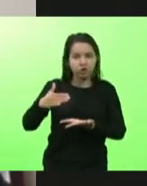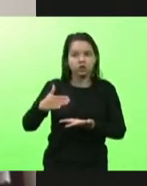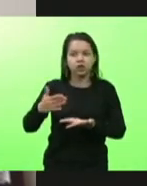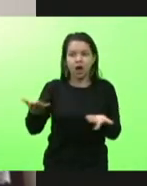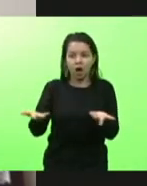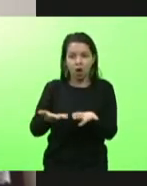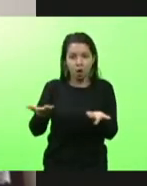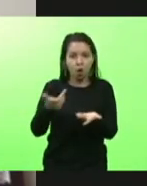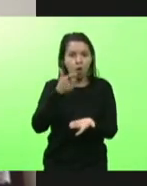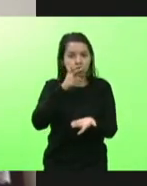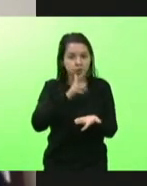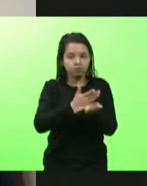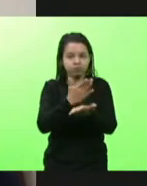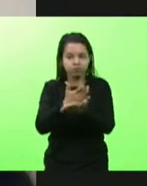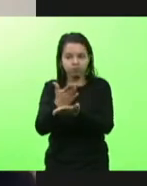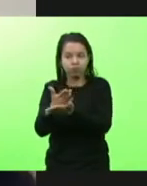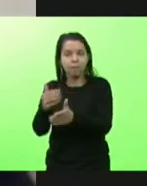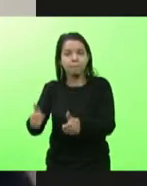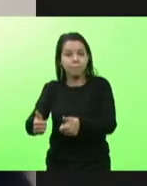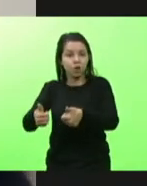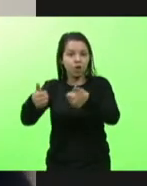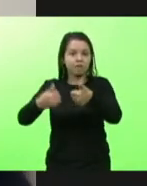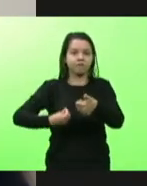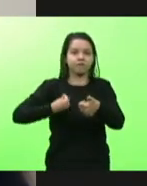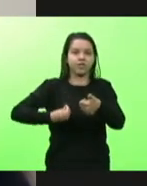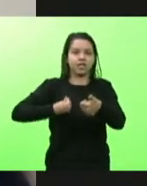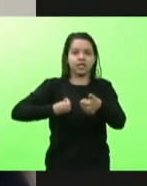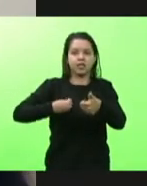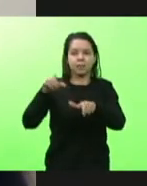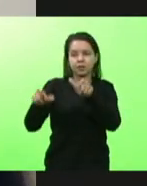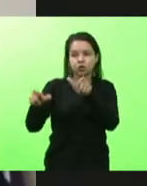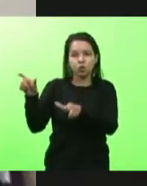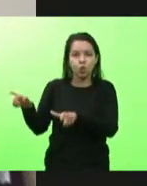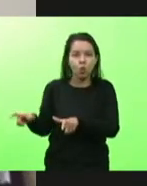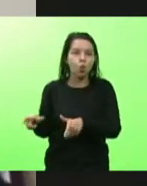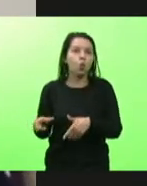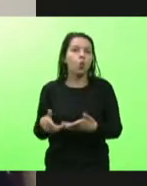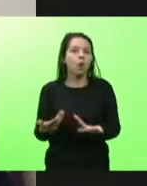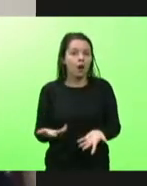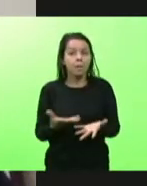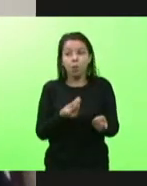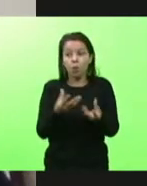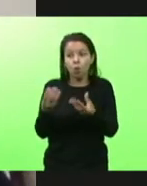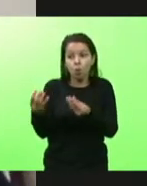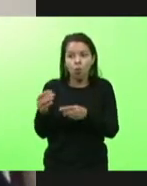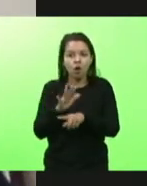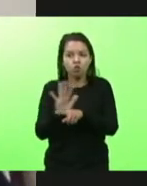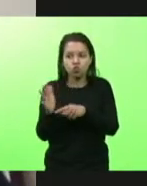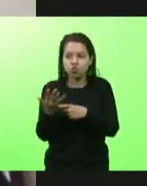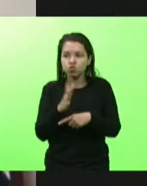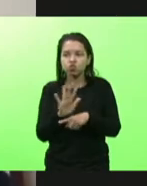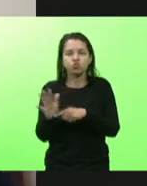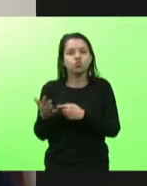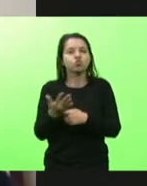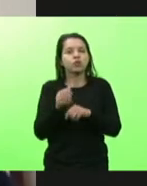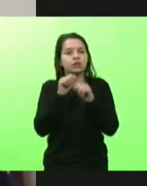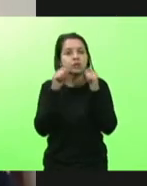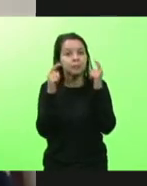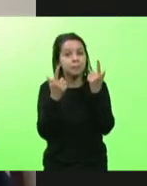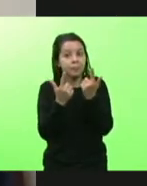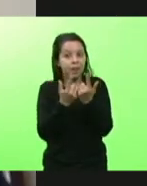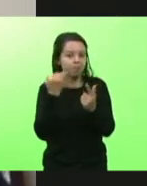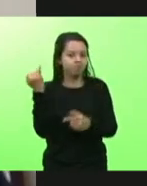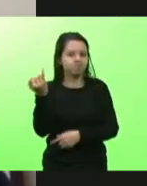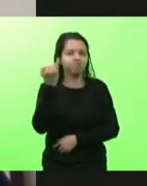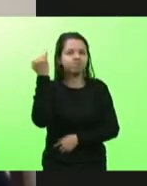e foi resultado de muitas mãos, e a Assembleia Legislativa teve um papel fundamental nesse processo. Está todo mundo ajudando